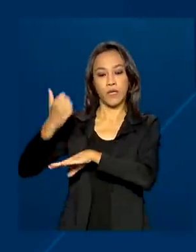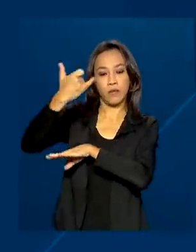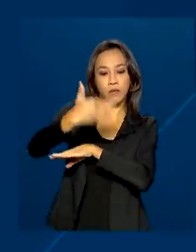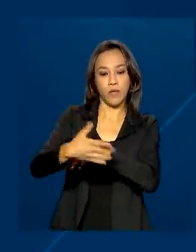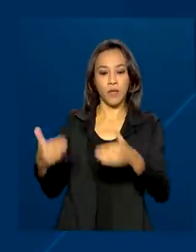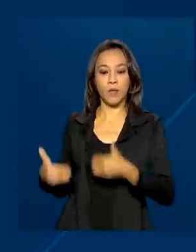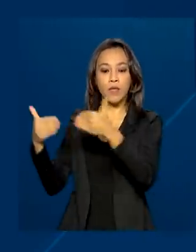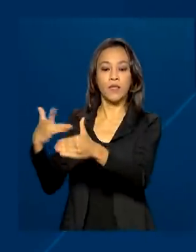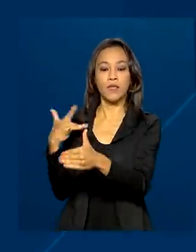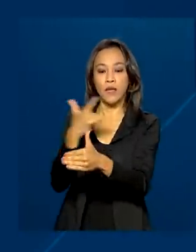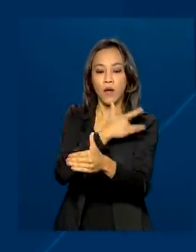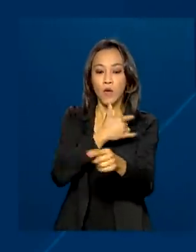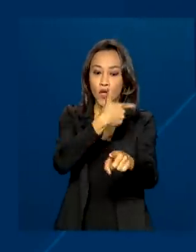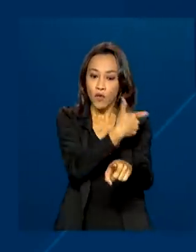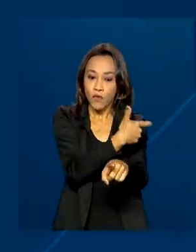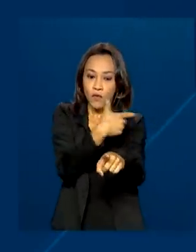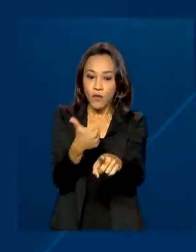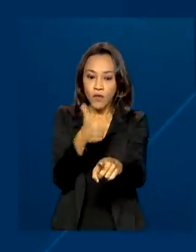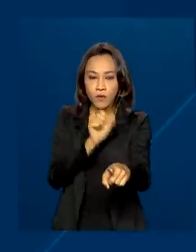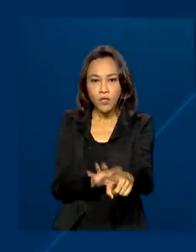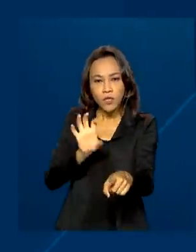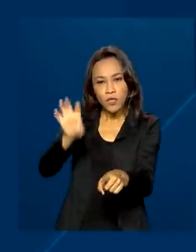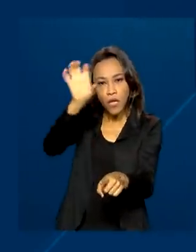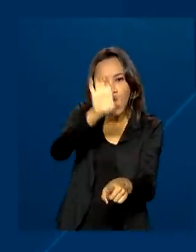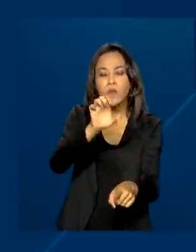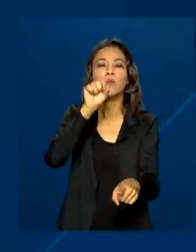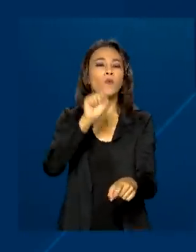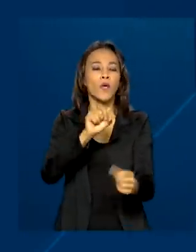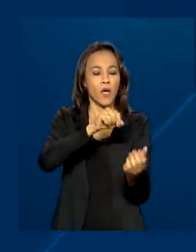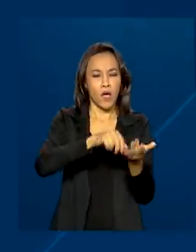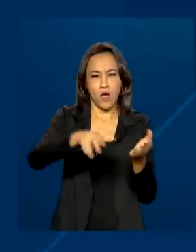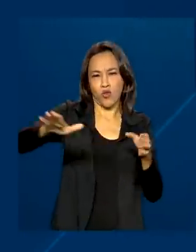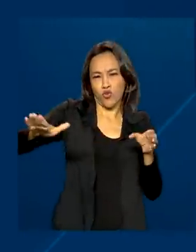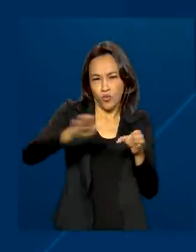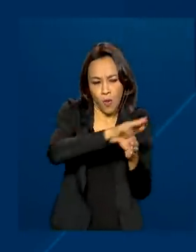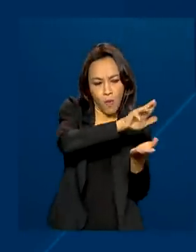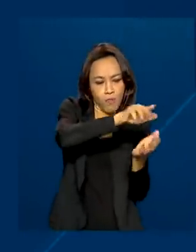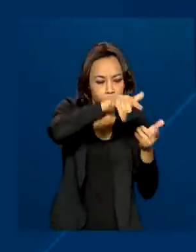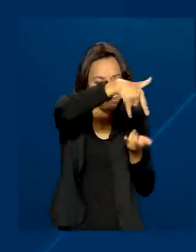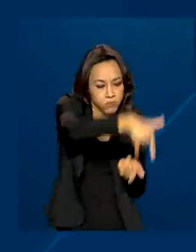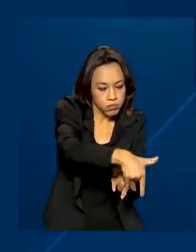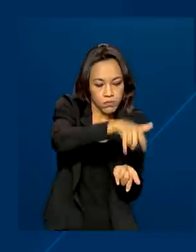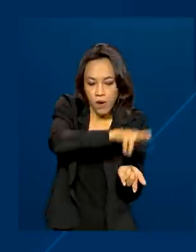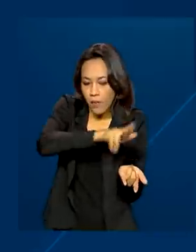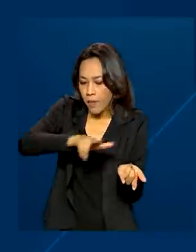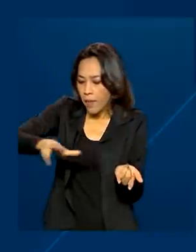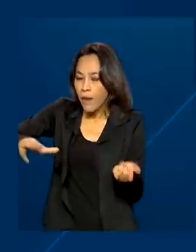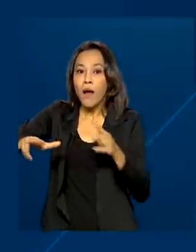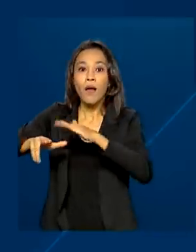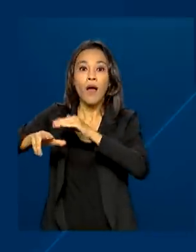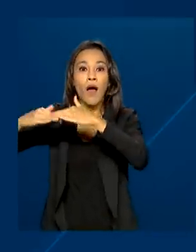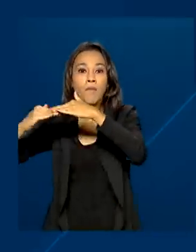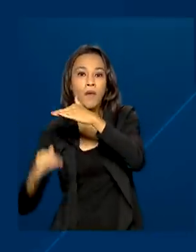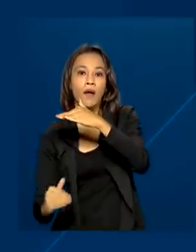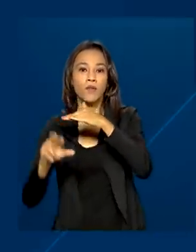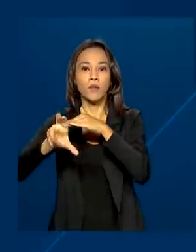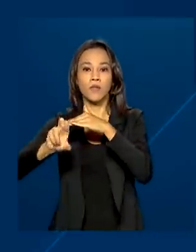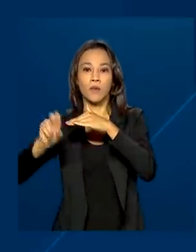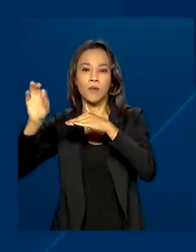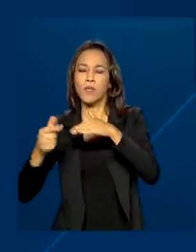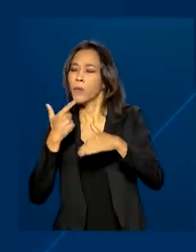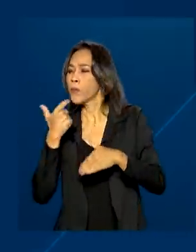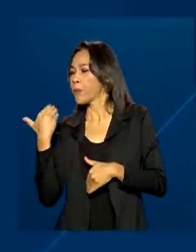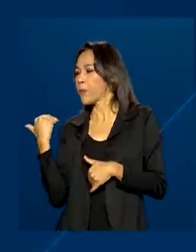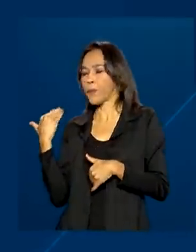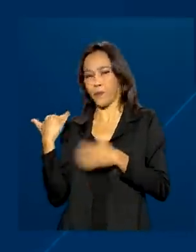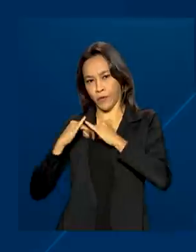Saúde, 21 estados estão com taxa de ocupação de leitos de Covid abaixo de 50%. O dado mais